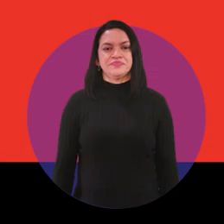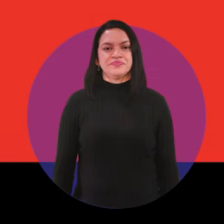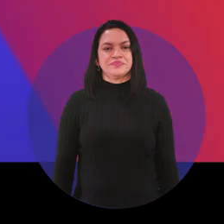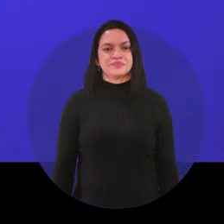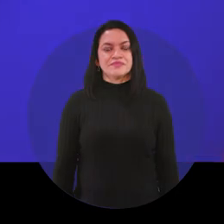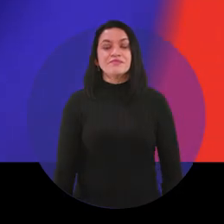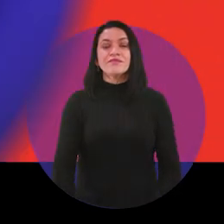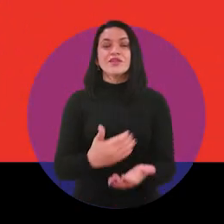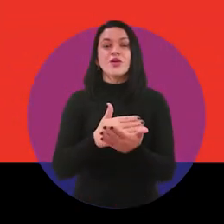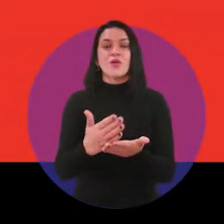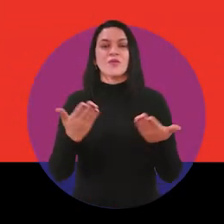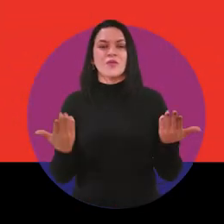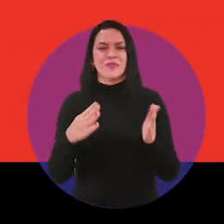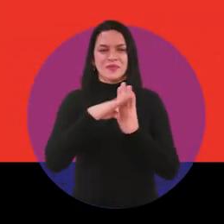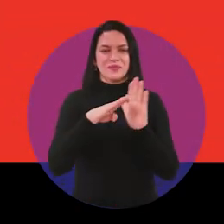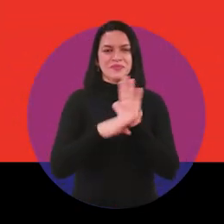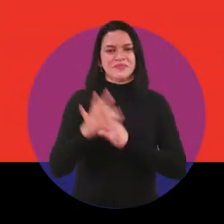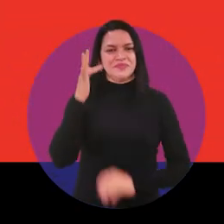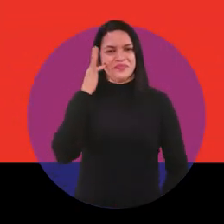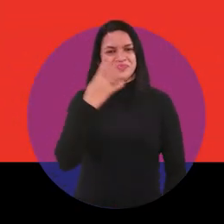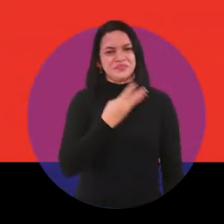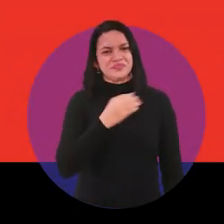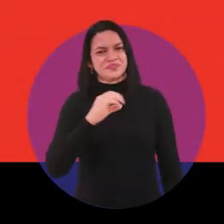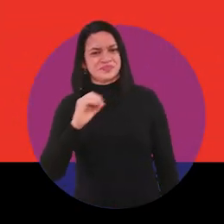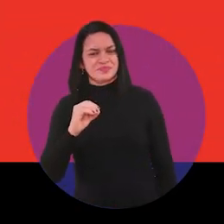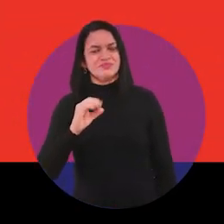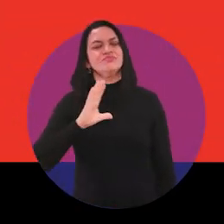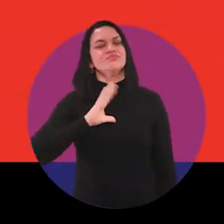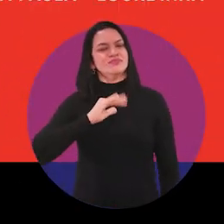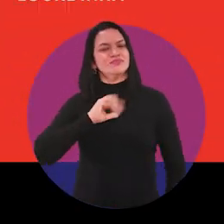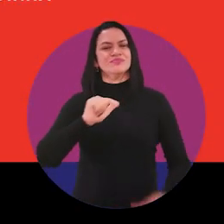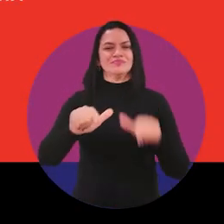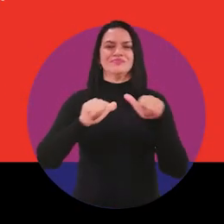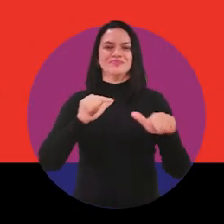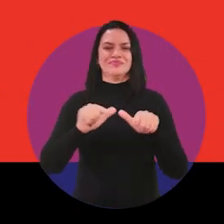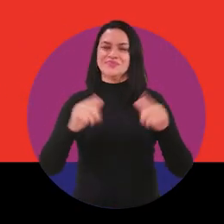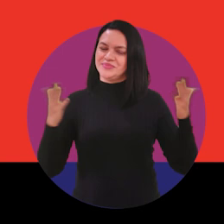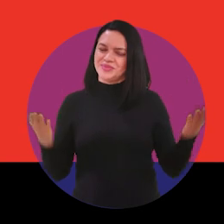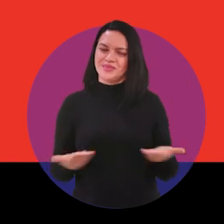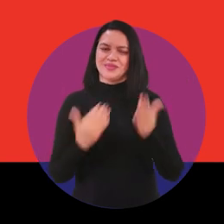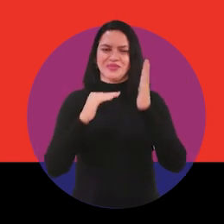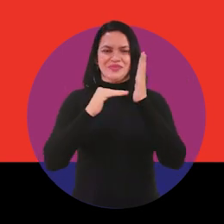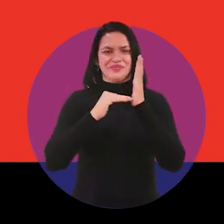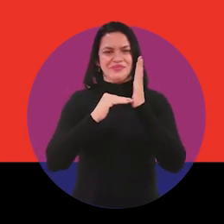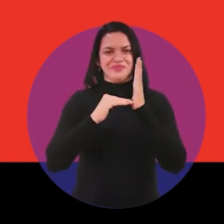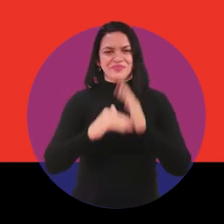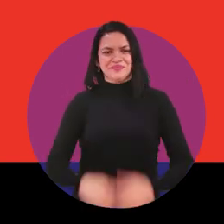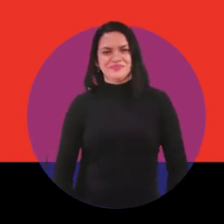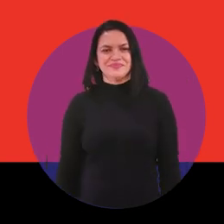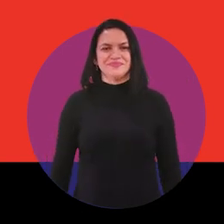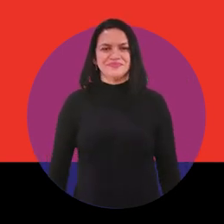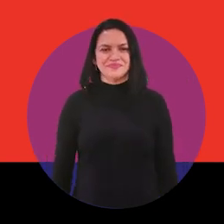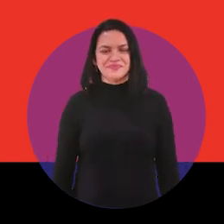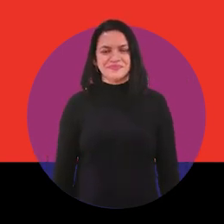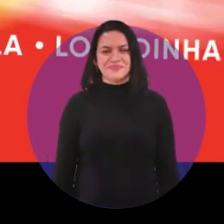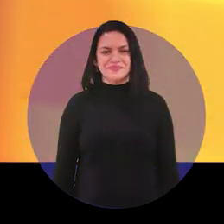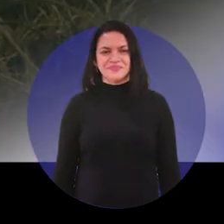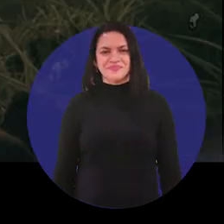Começa agora o programa Flávio Dino 400. Coragem e trabalho agora no Senado.